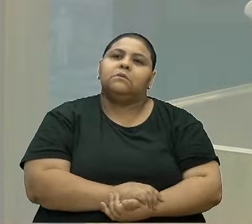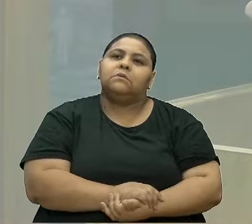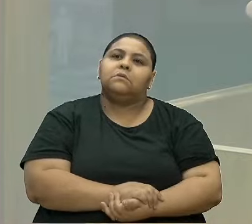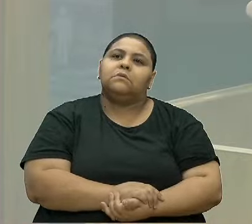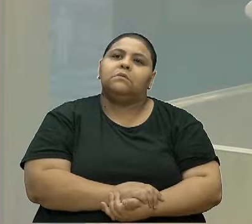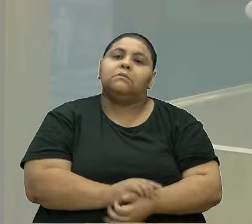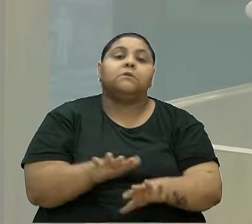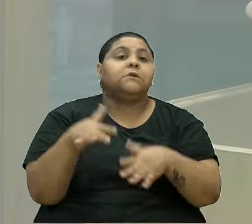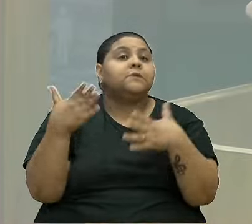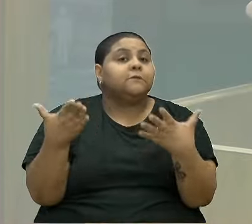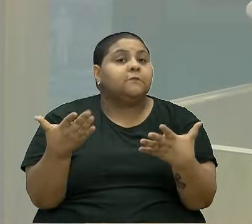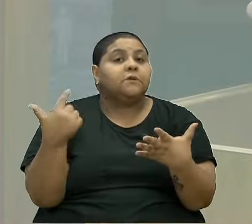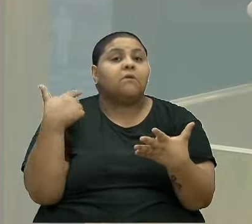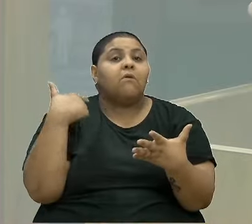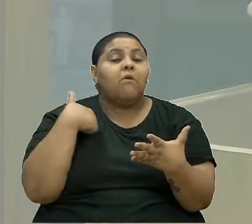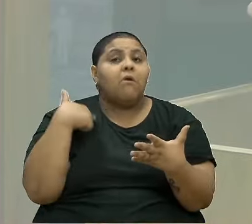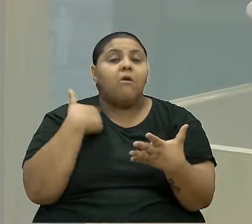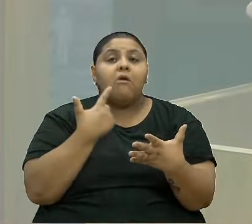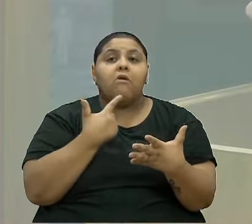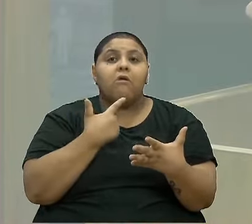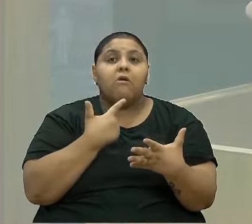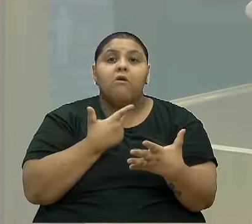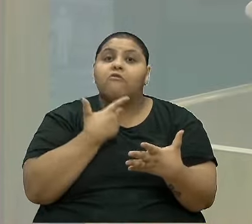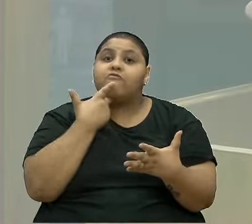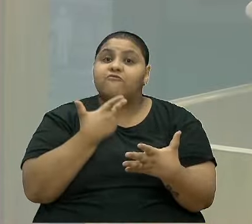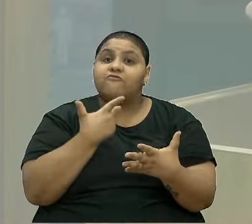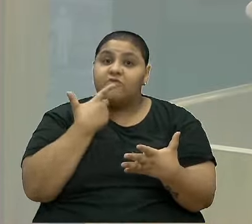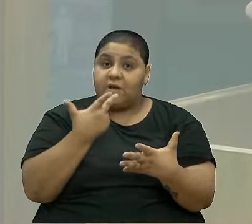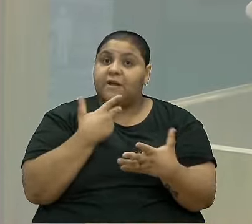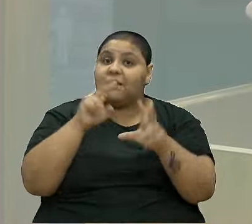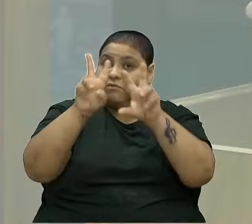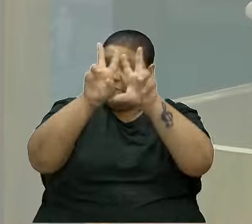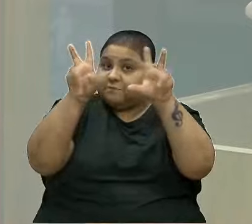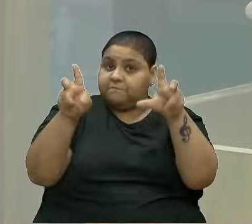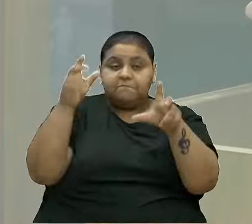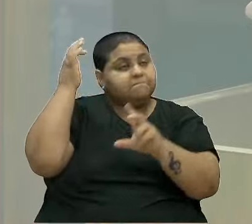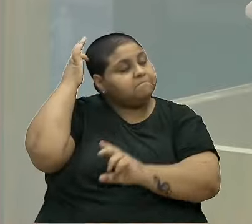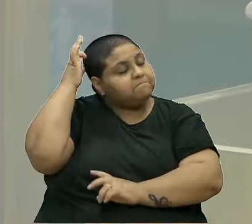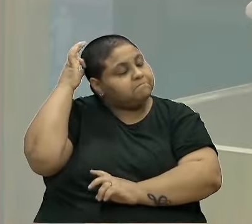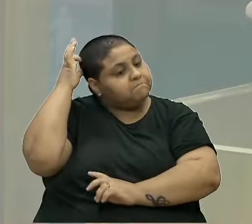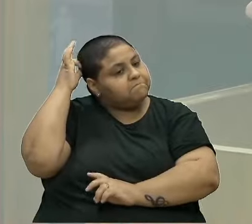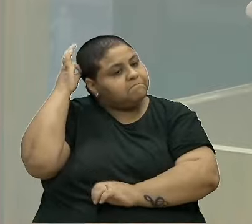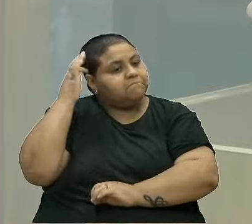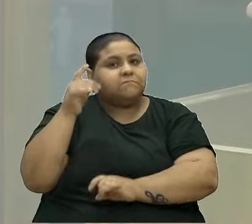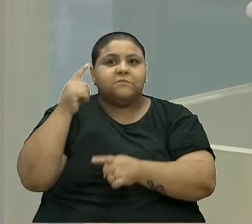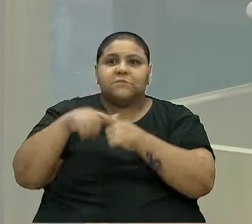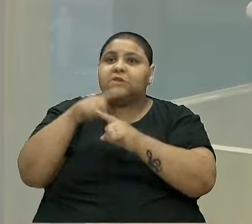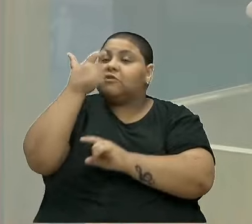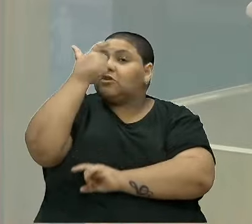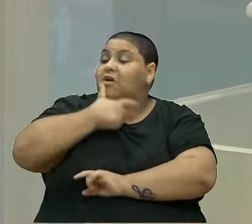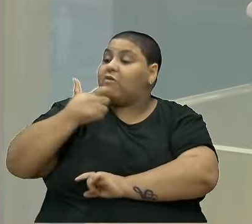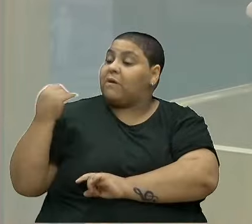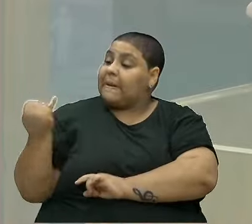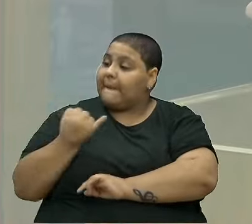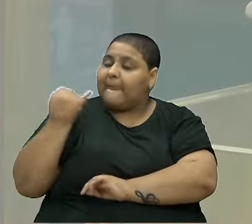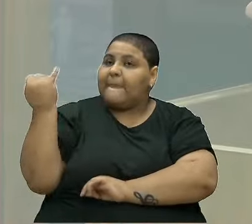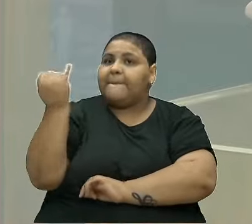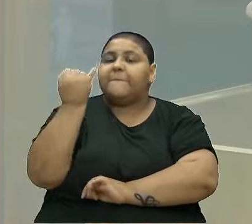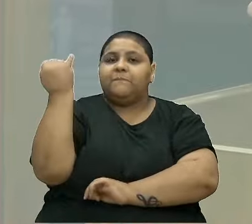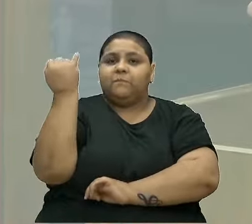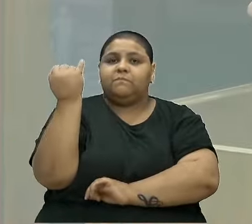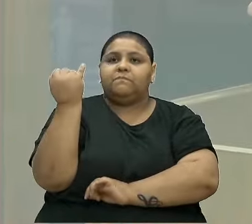Então, eu trago para a baila esse tema porque eu acho que ele é importante,